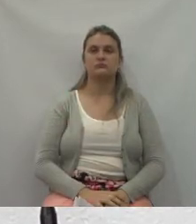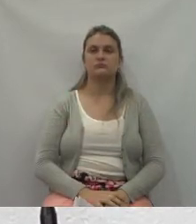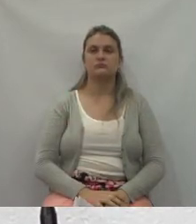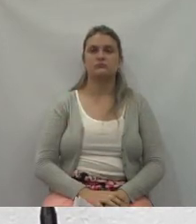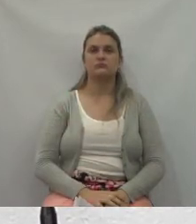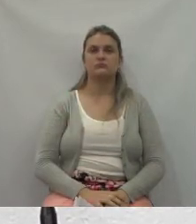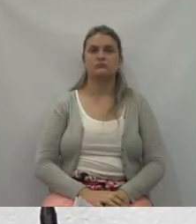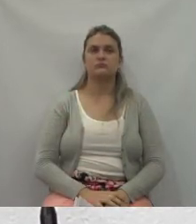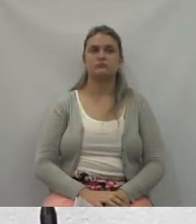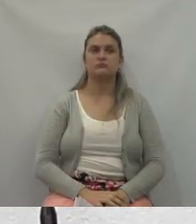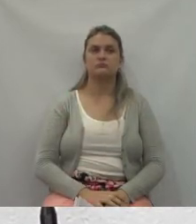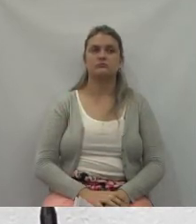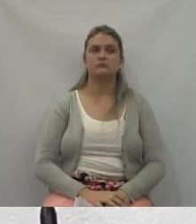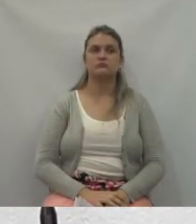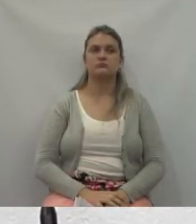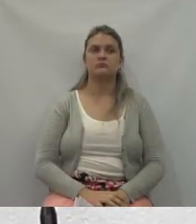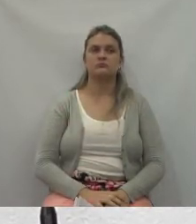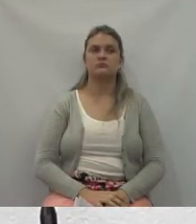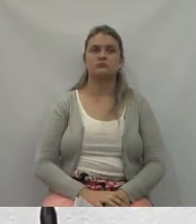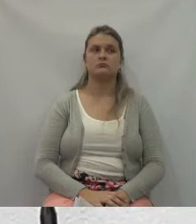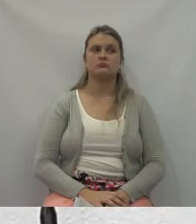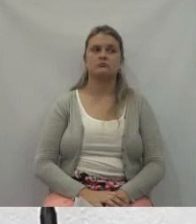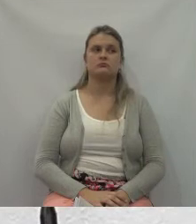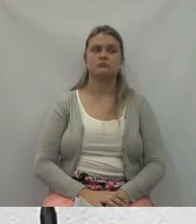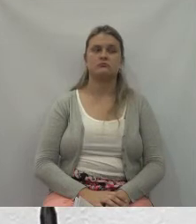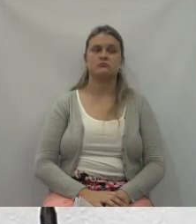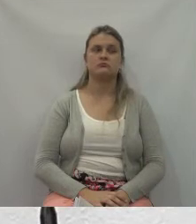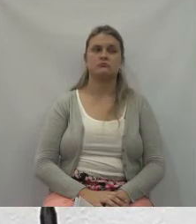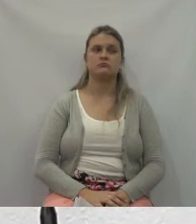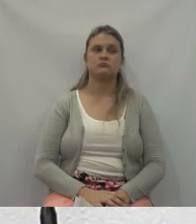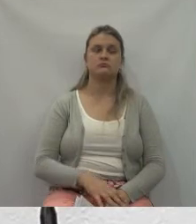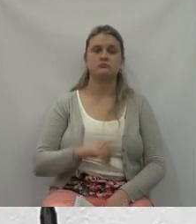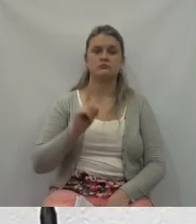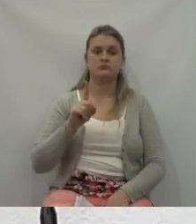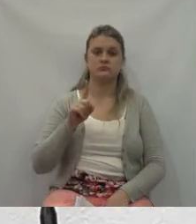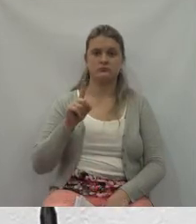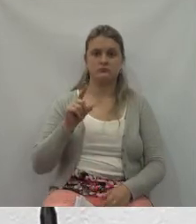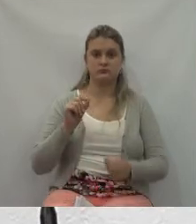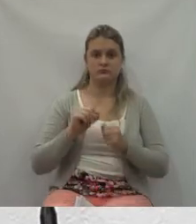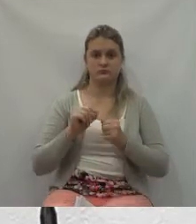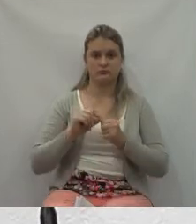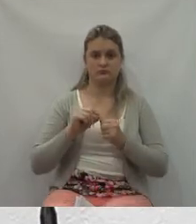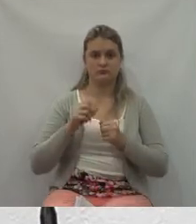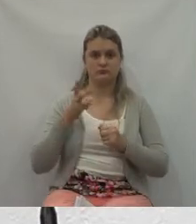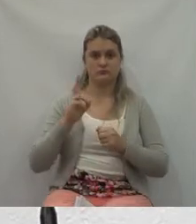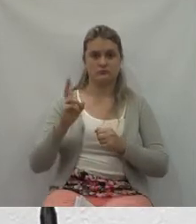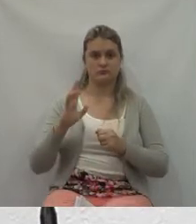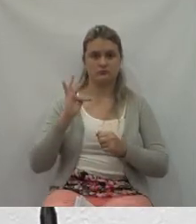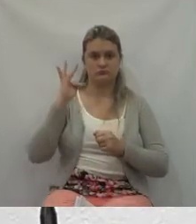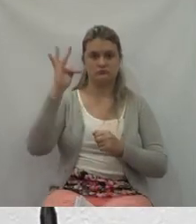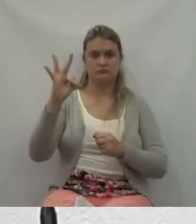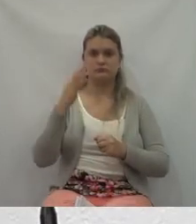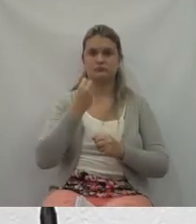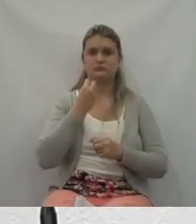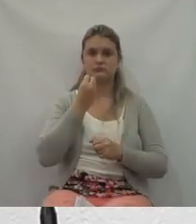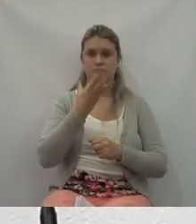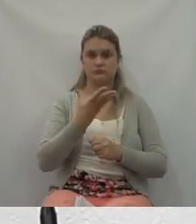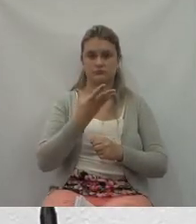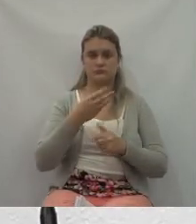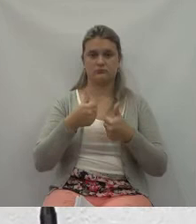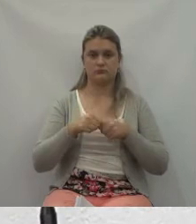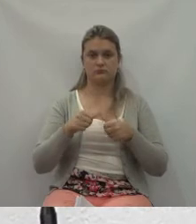é, foi e será muito bom estar entre todos vocês.